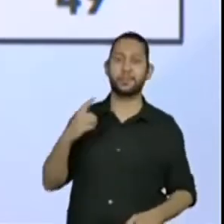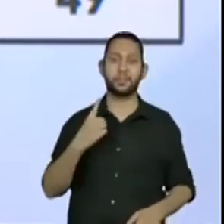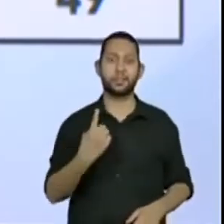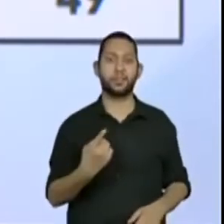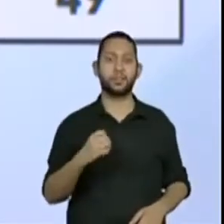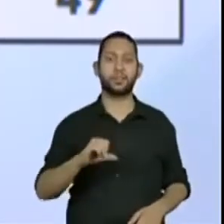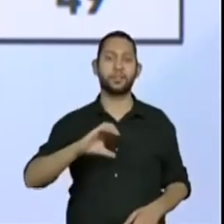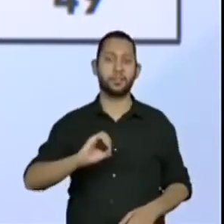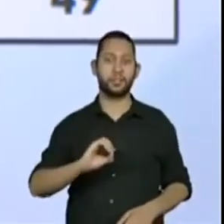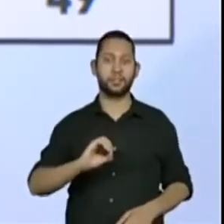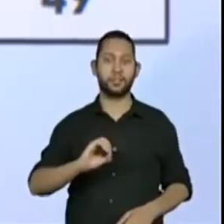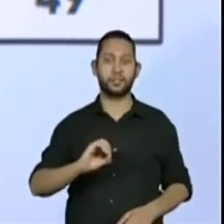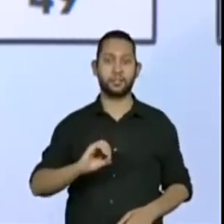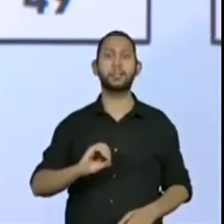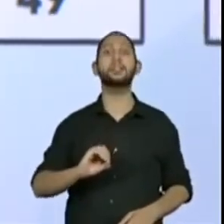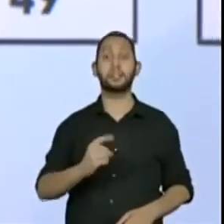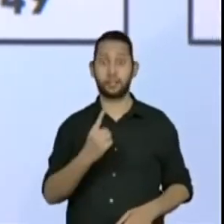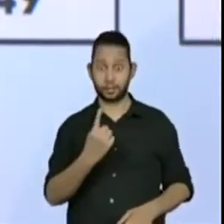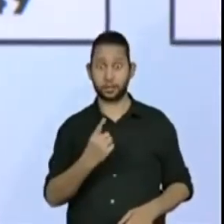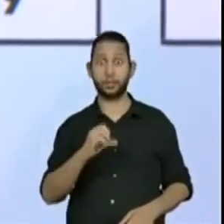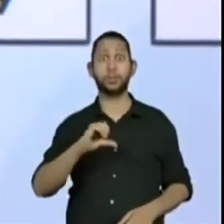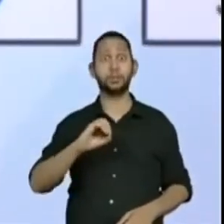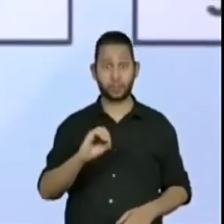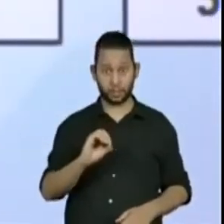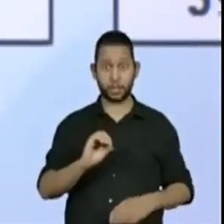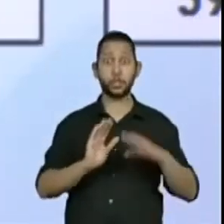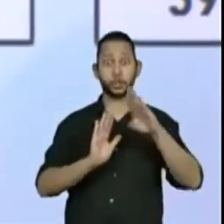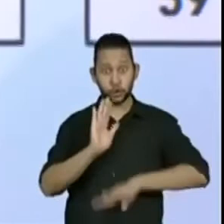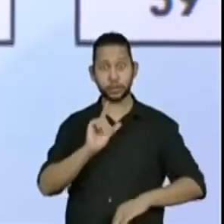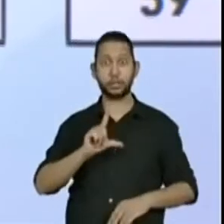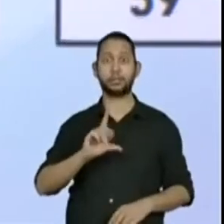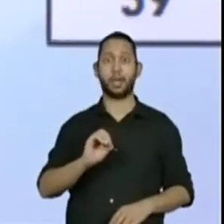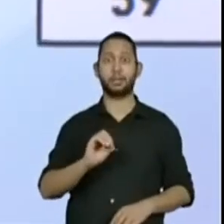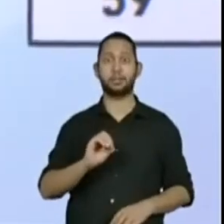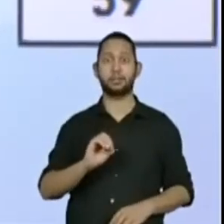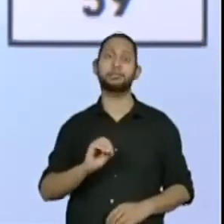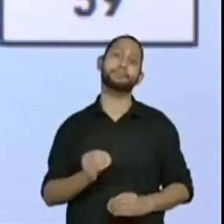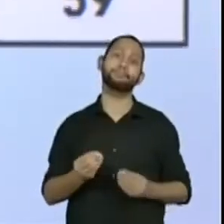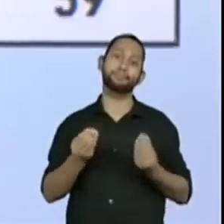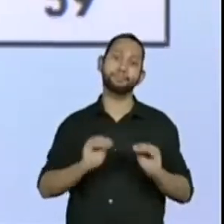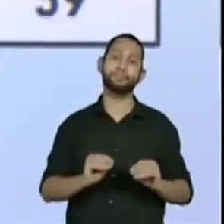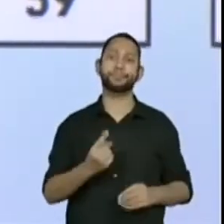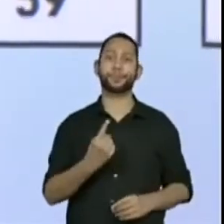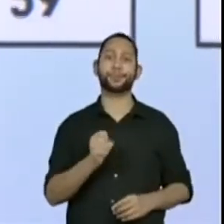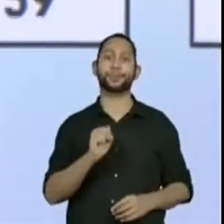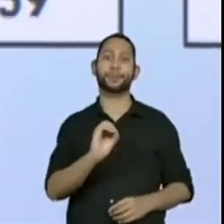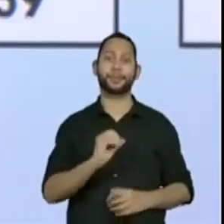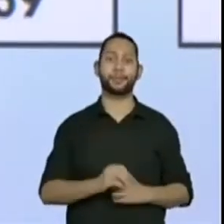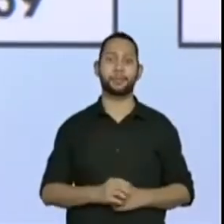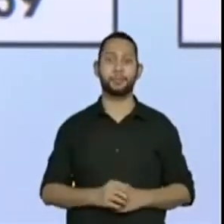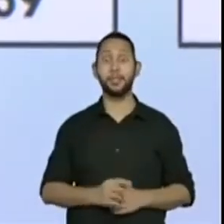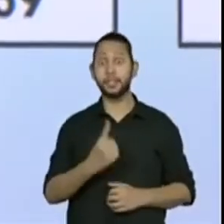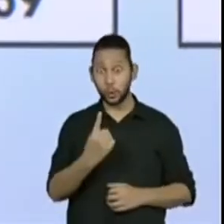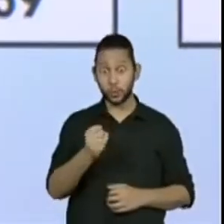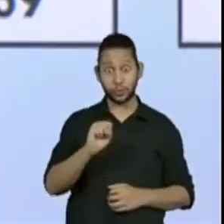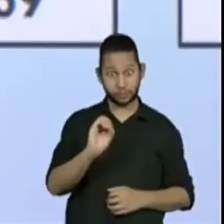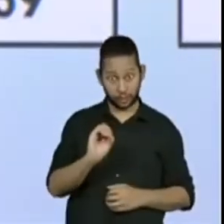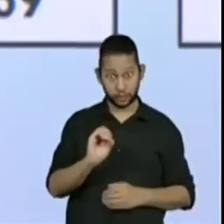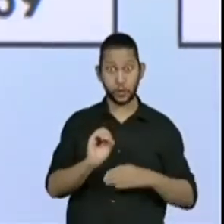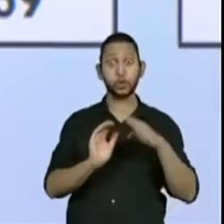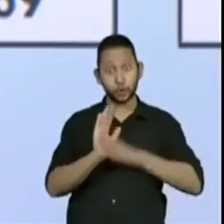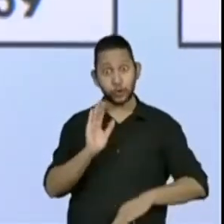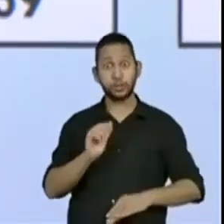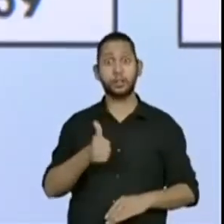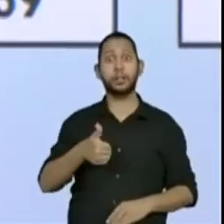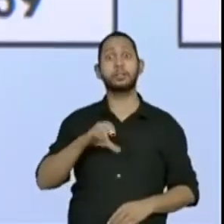Então, aqui do lado a gente tem 180. Então, depois de 180, seguindo